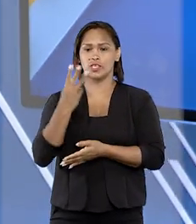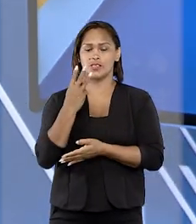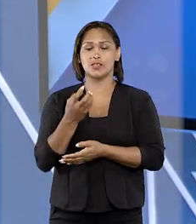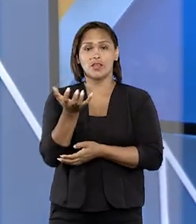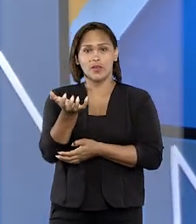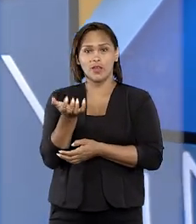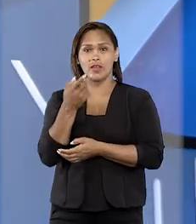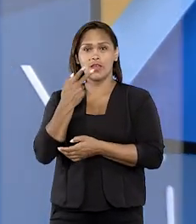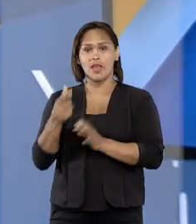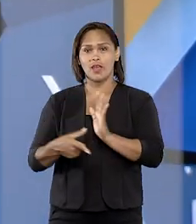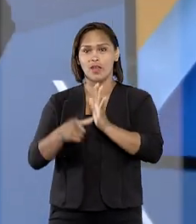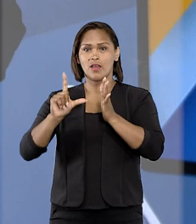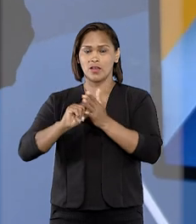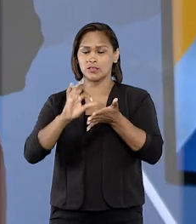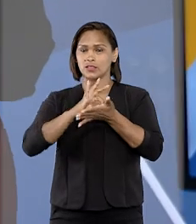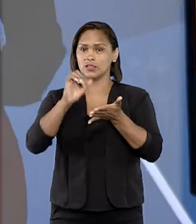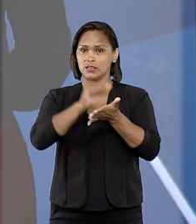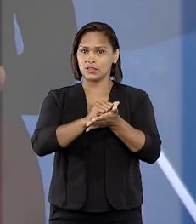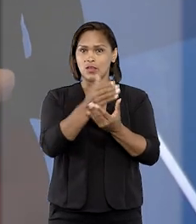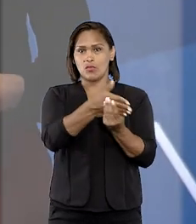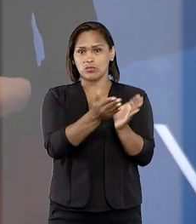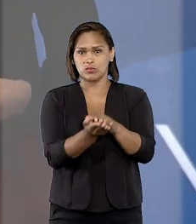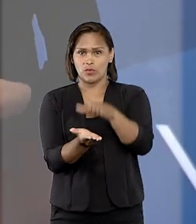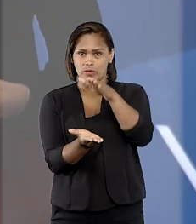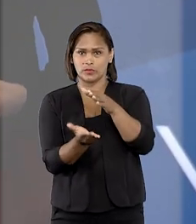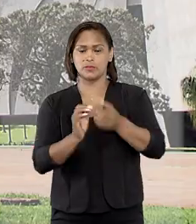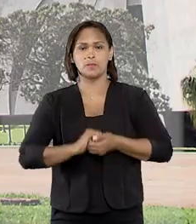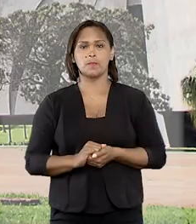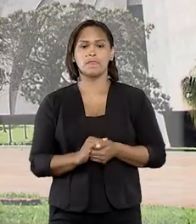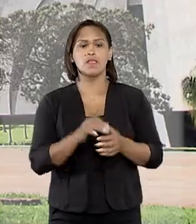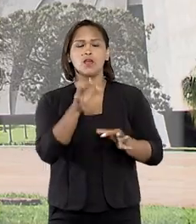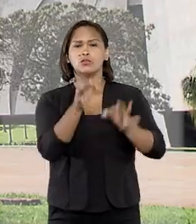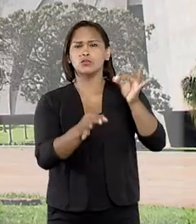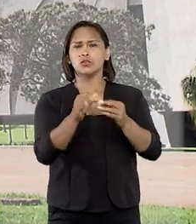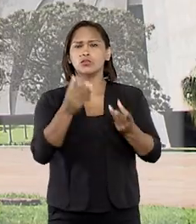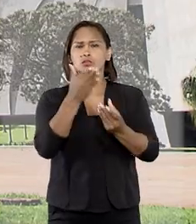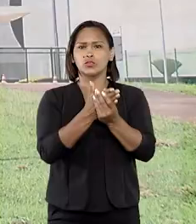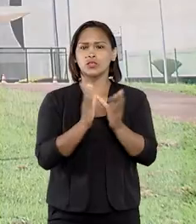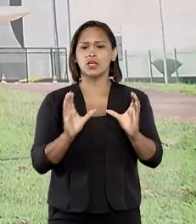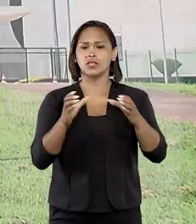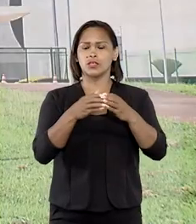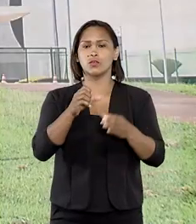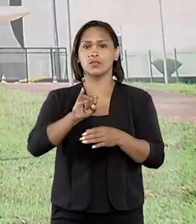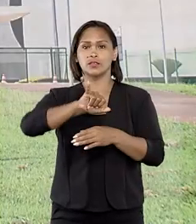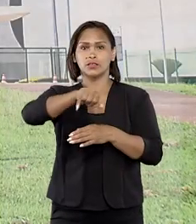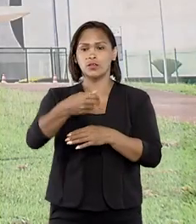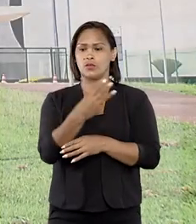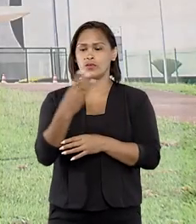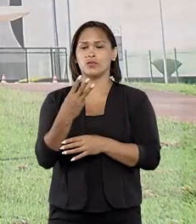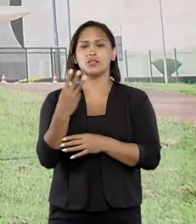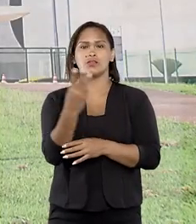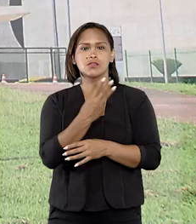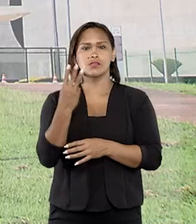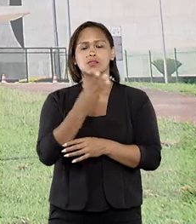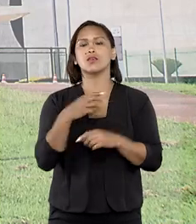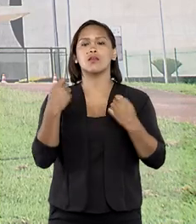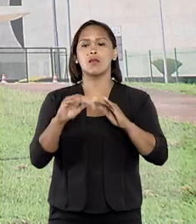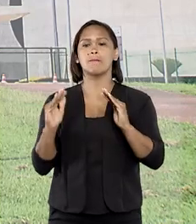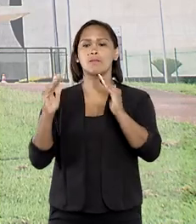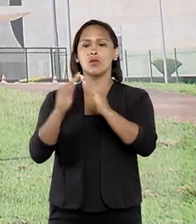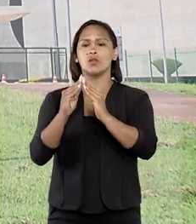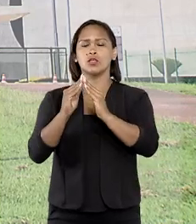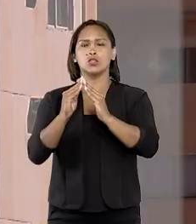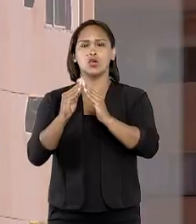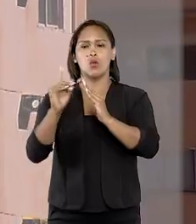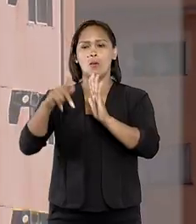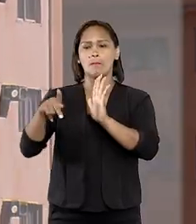terceiro interessado previamente cadastrado nos autos. No caso julgado pelo colegiado do STJ, o terceiro interessado é